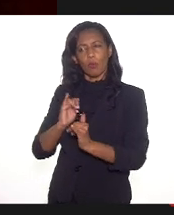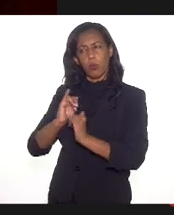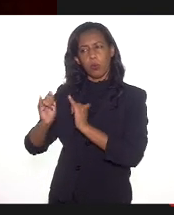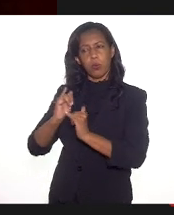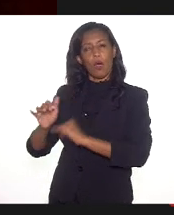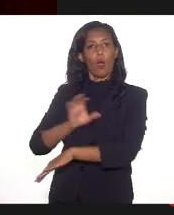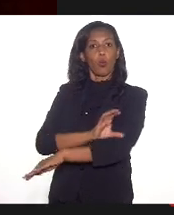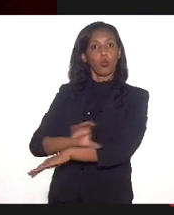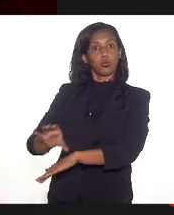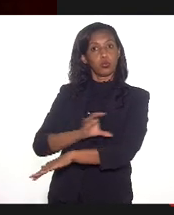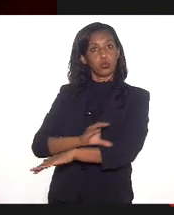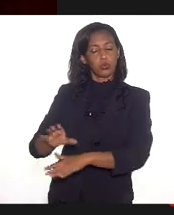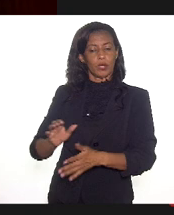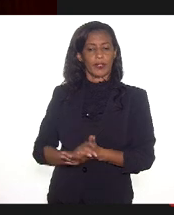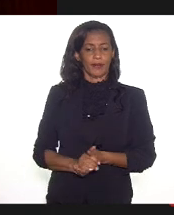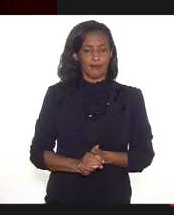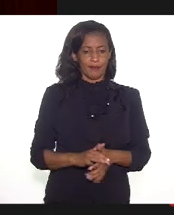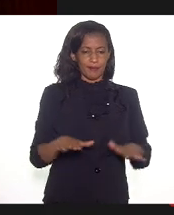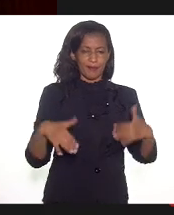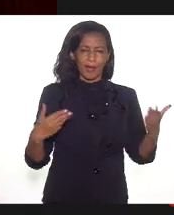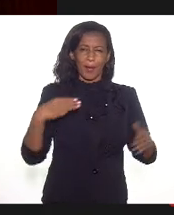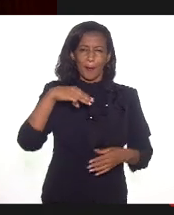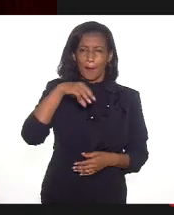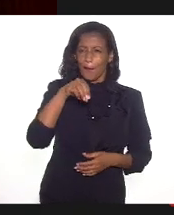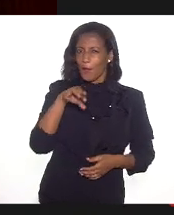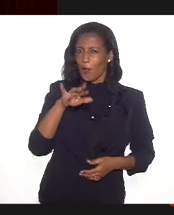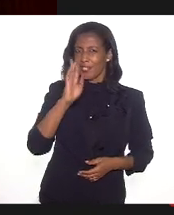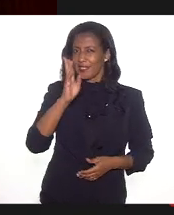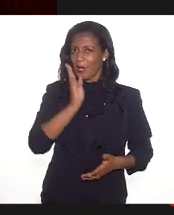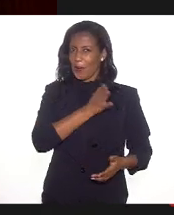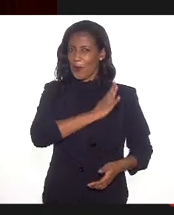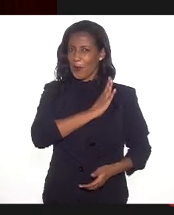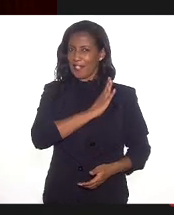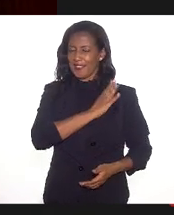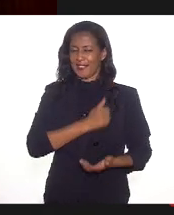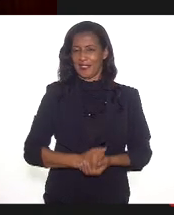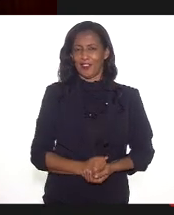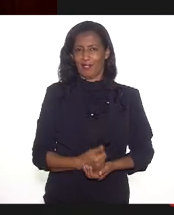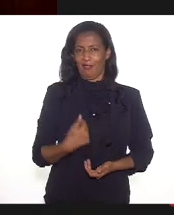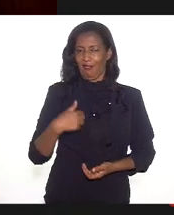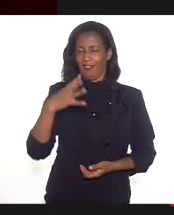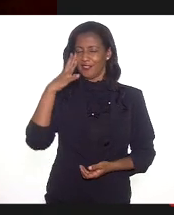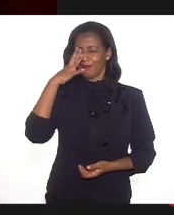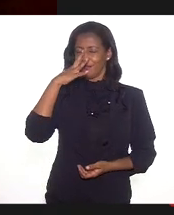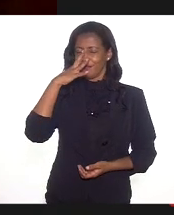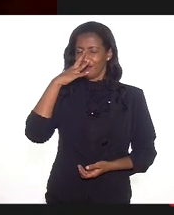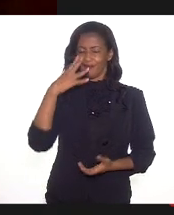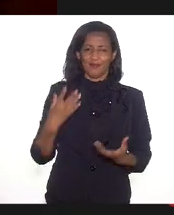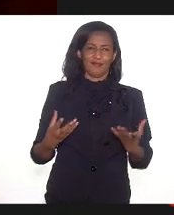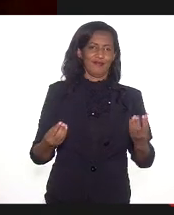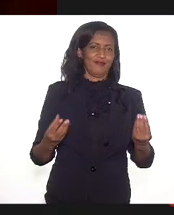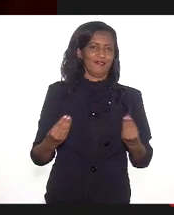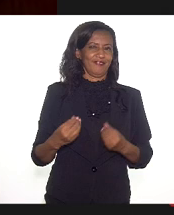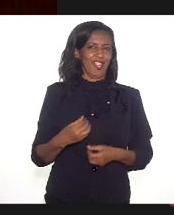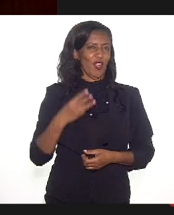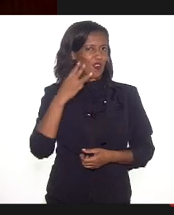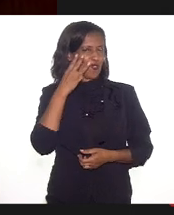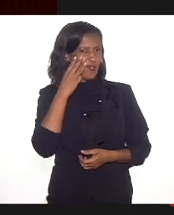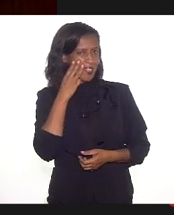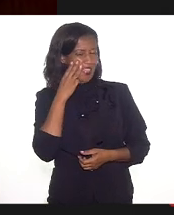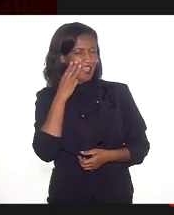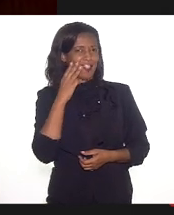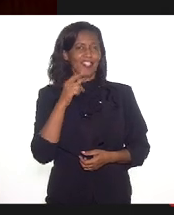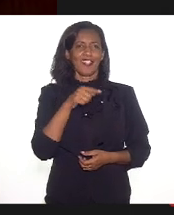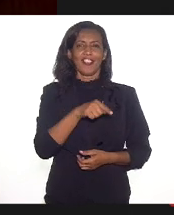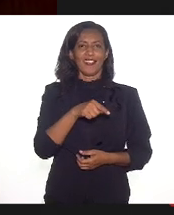cultura. É isso aí. Mônica, sempre no meu coração, a deputada que eu admiro muito é o Valdeque. Ela manda